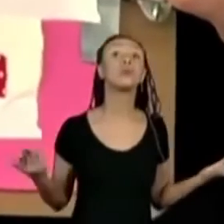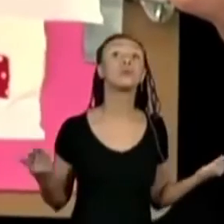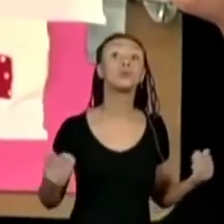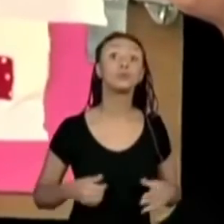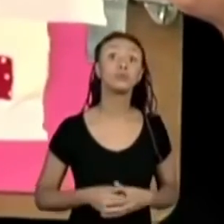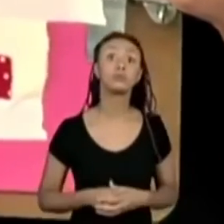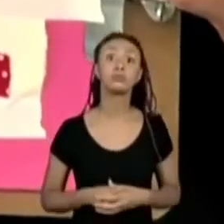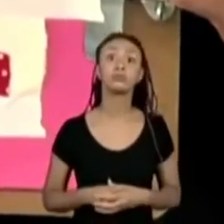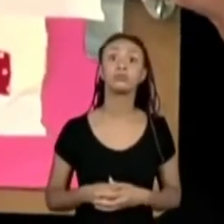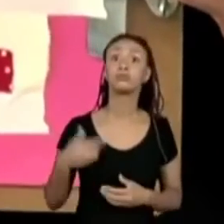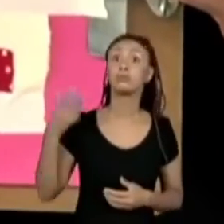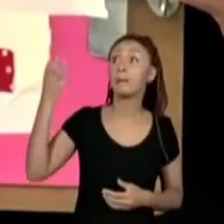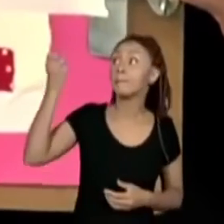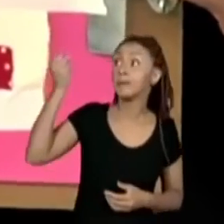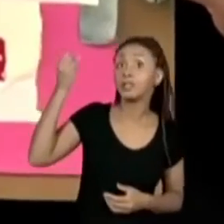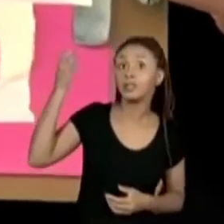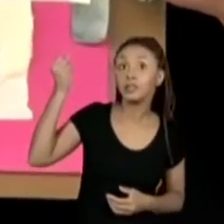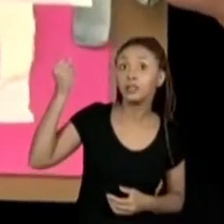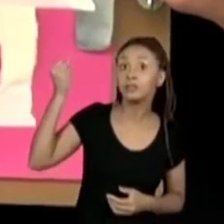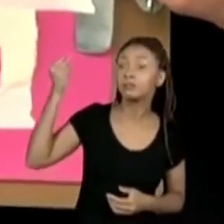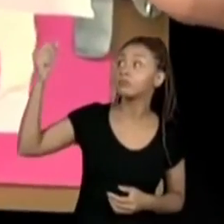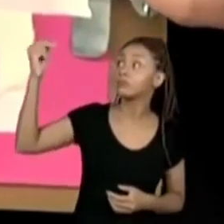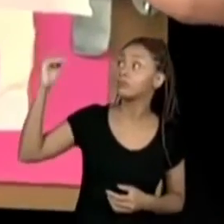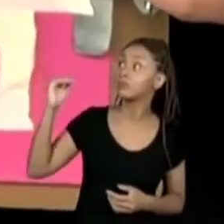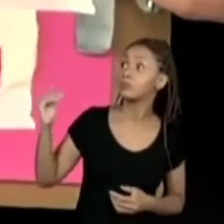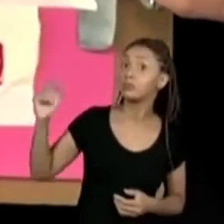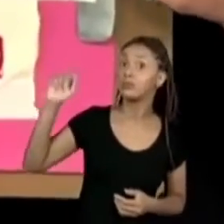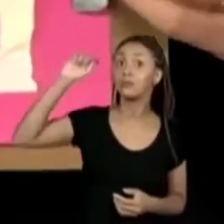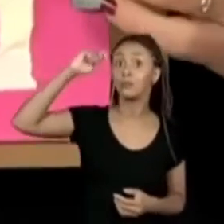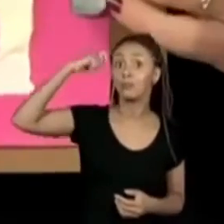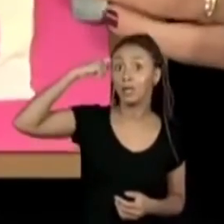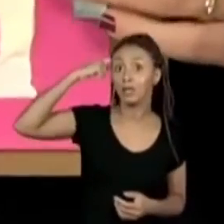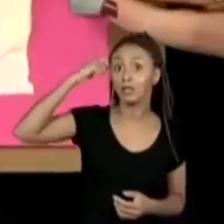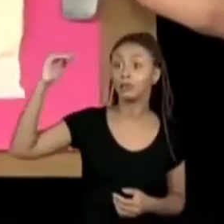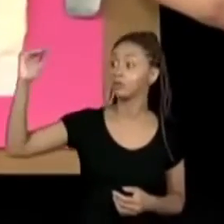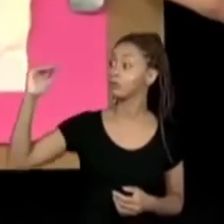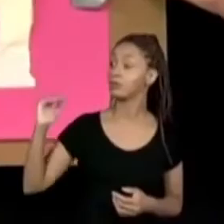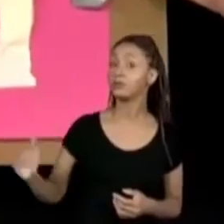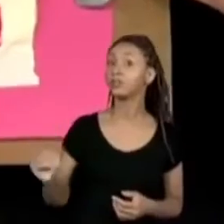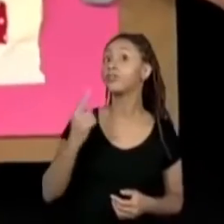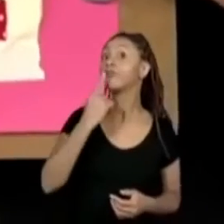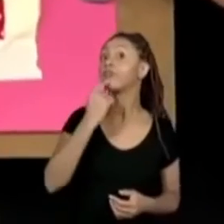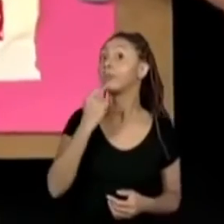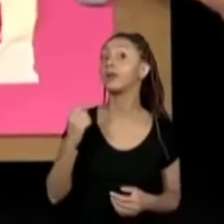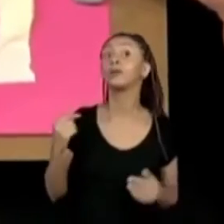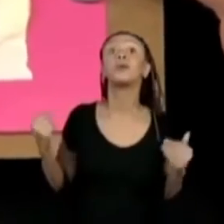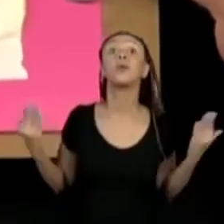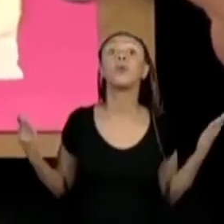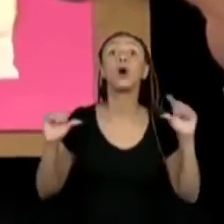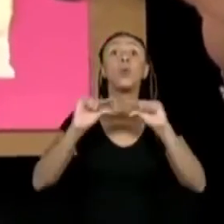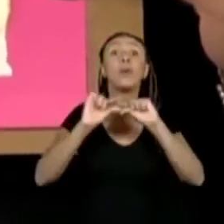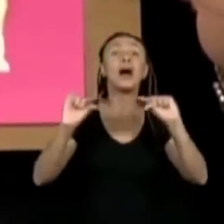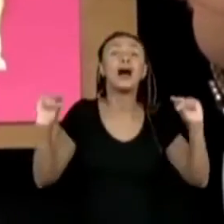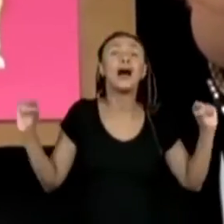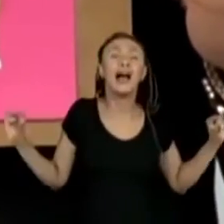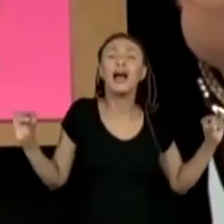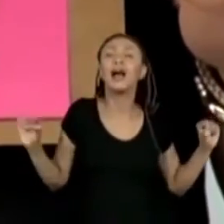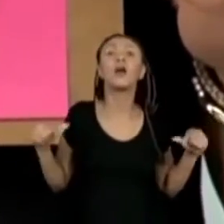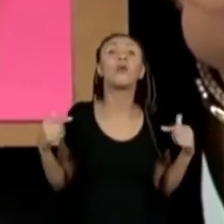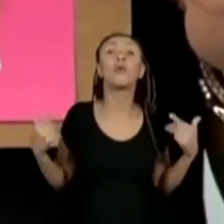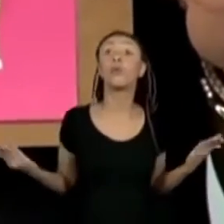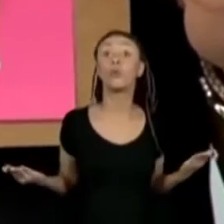A branca? A preta? Ou a vermelha? Qual é a fitinha